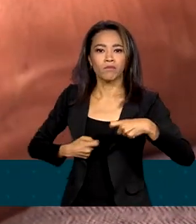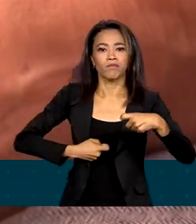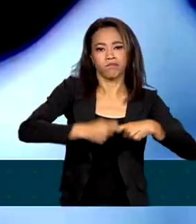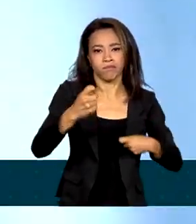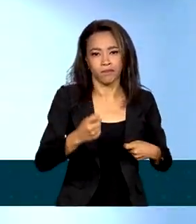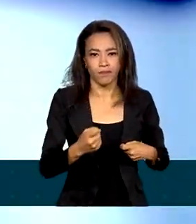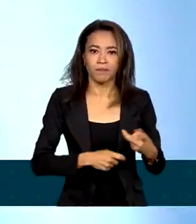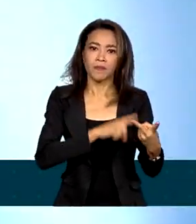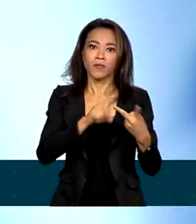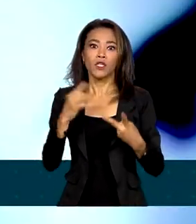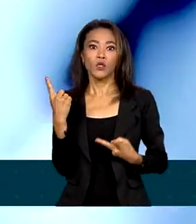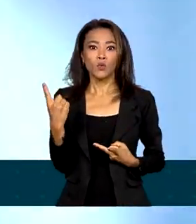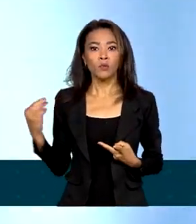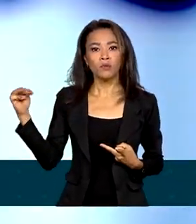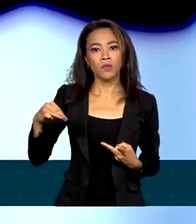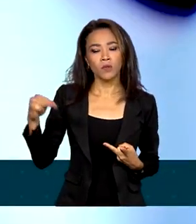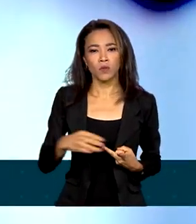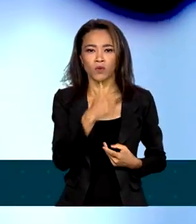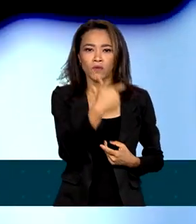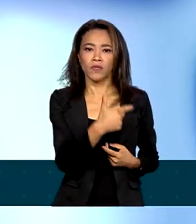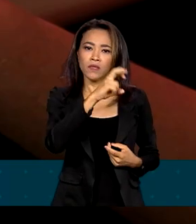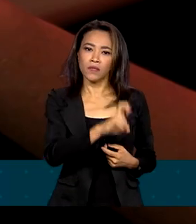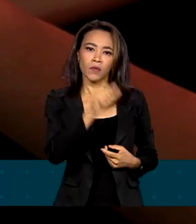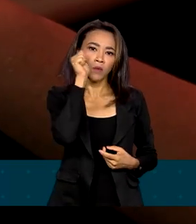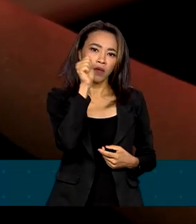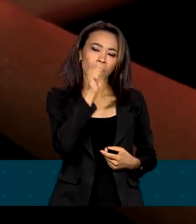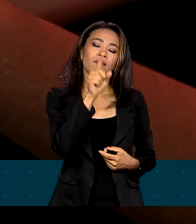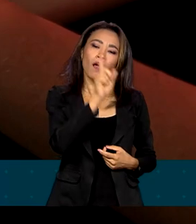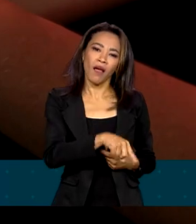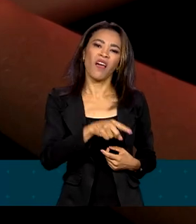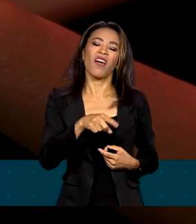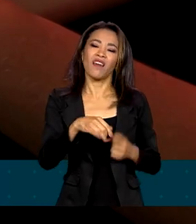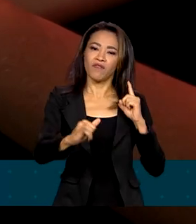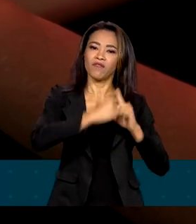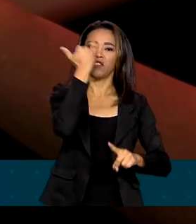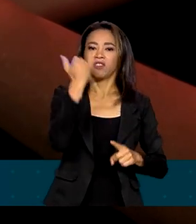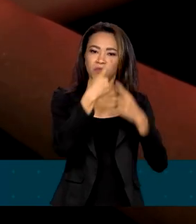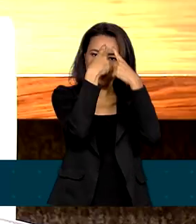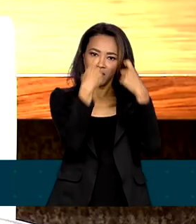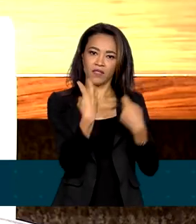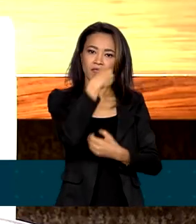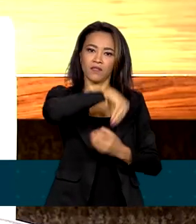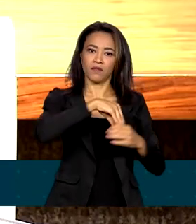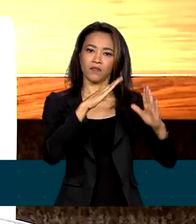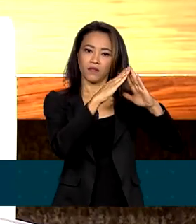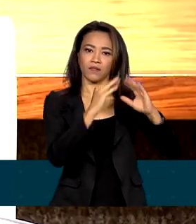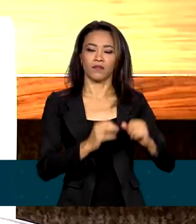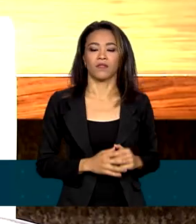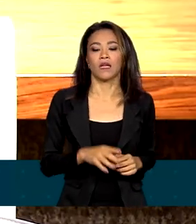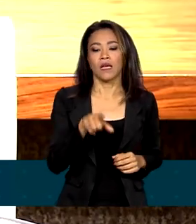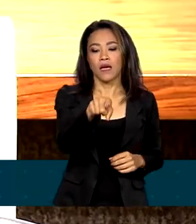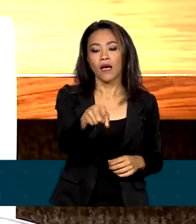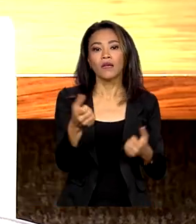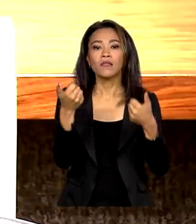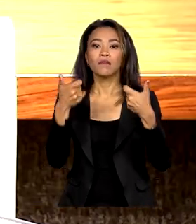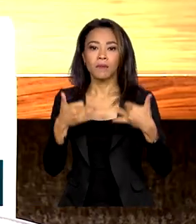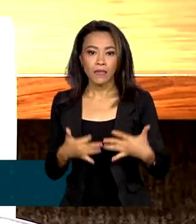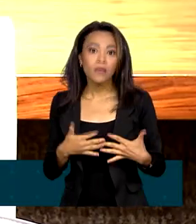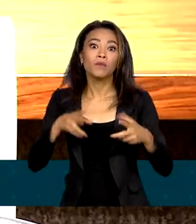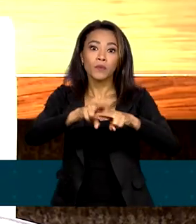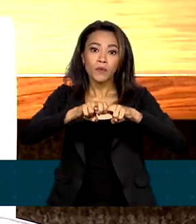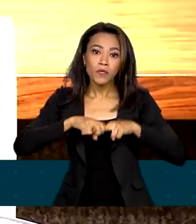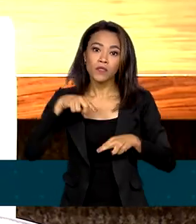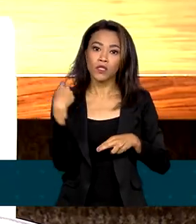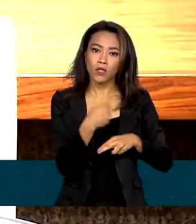E a cada 1 minuto, 25 brasileiras são vítimas de violência doméstica. Para isso que a gente também está trabalhando na